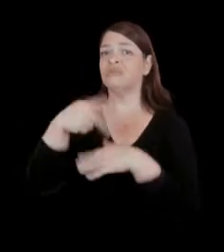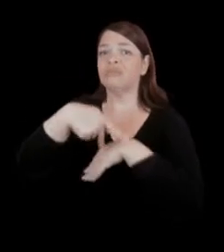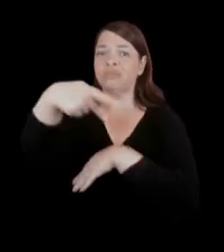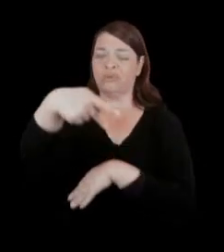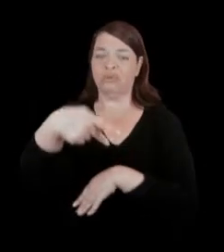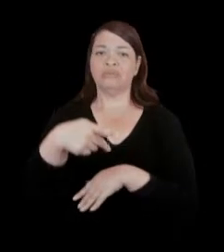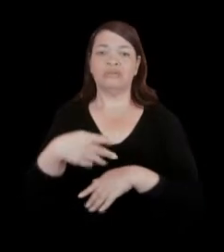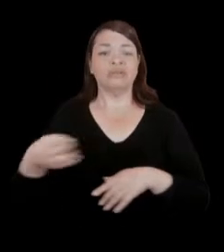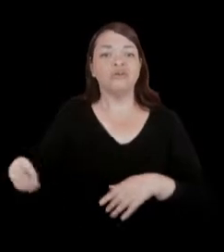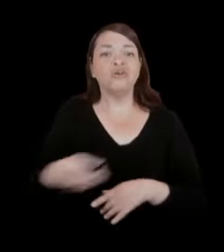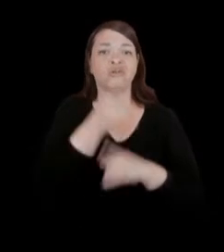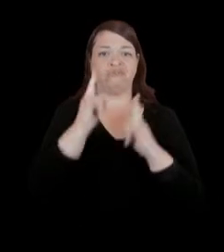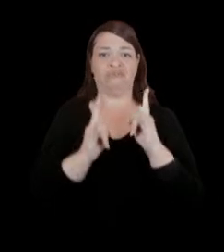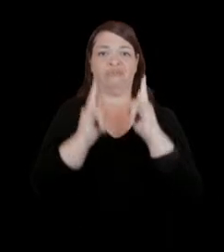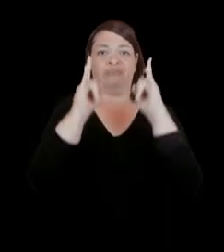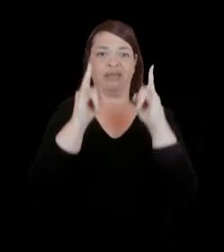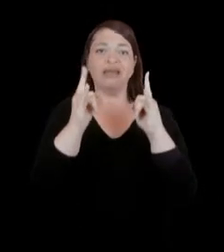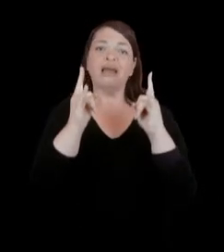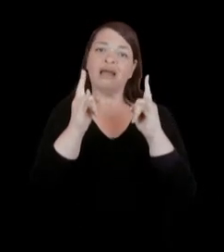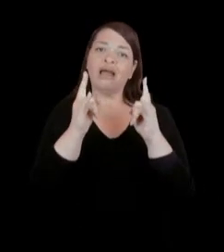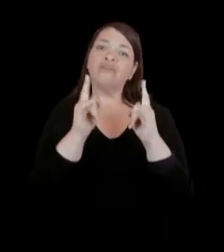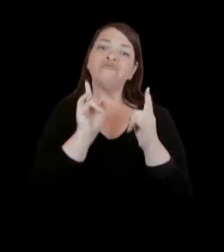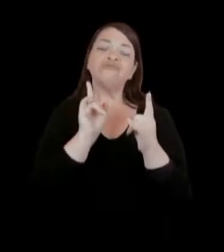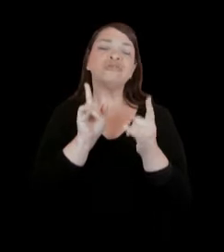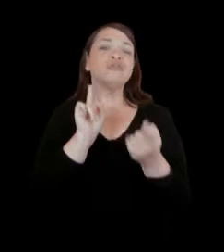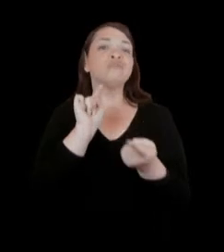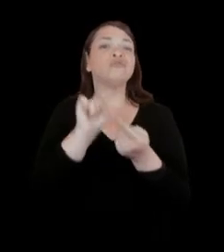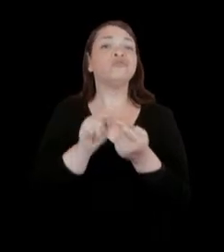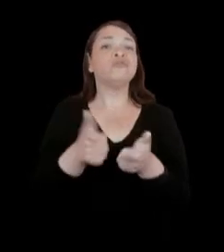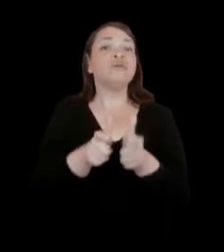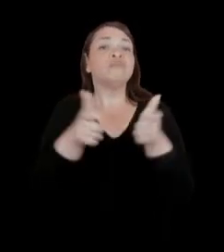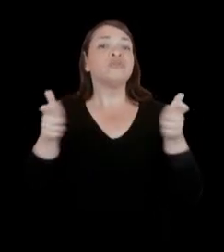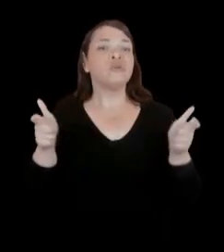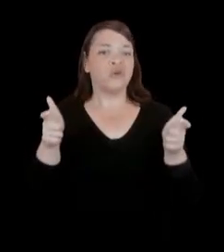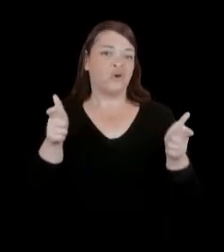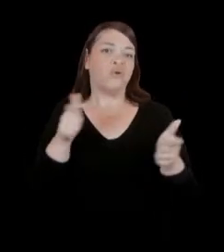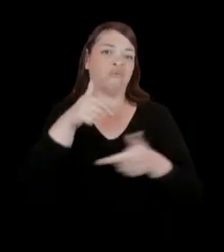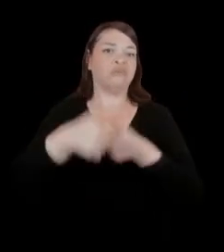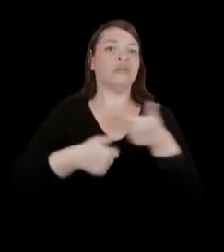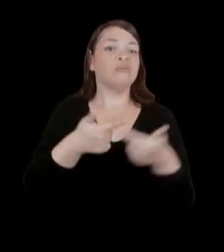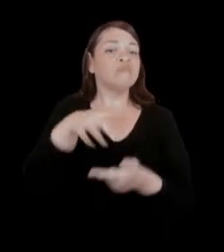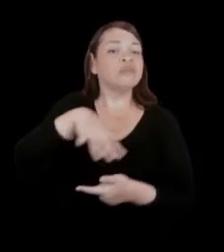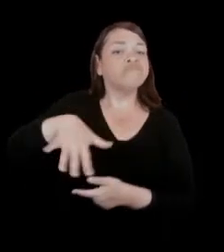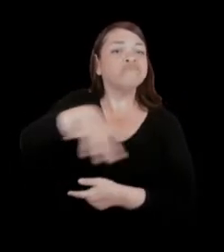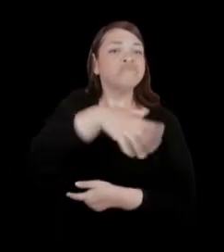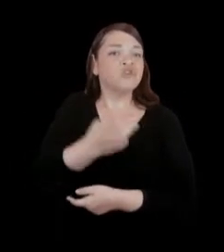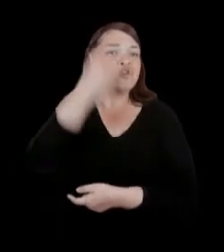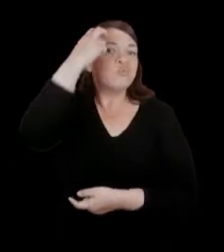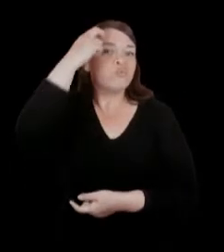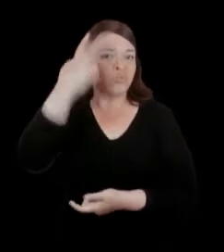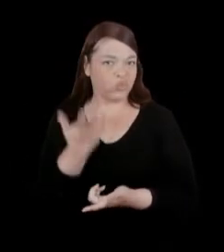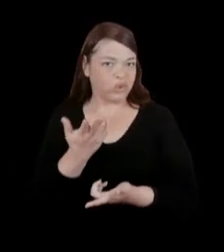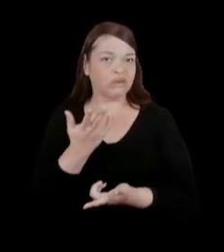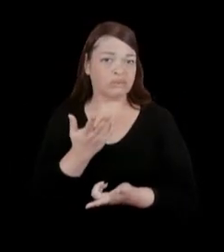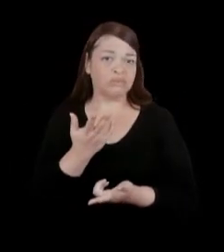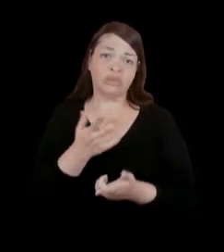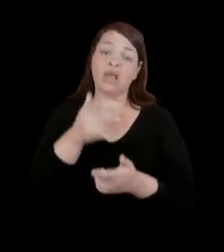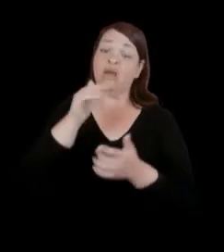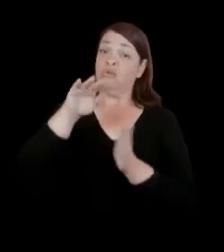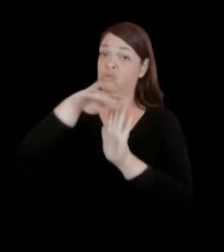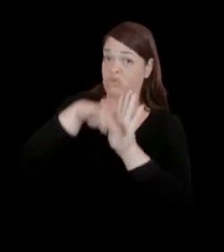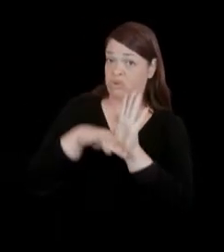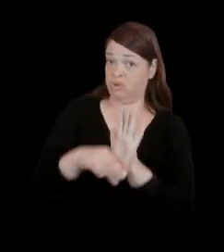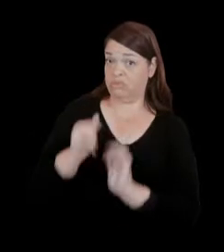permitiu que o Instituto Ling ampliasse as atividades para essa esfera cultural. Embora o programa de bolsas continue